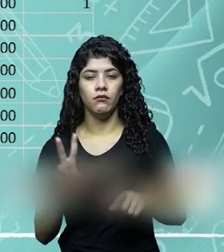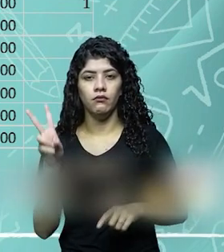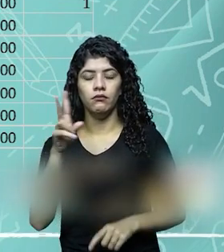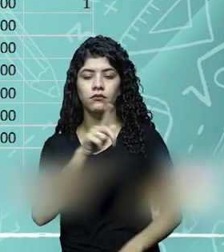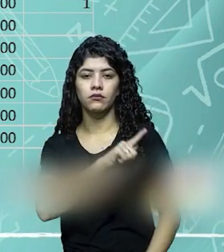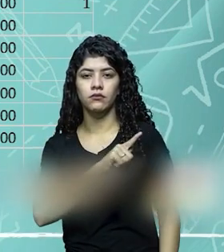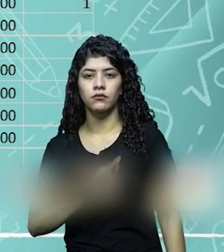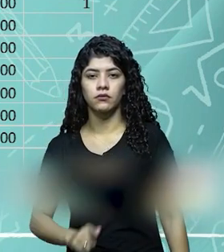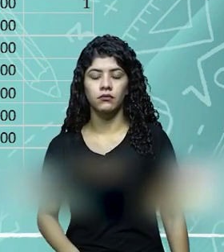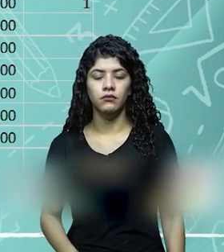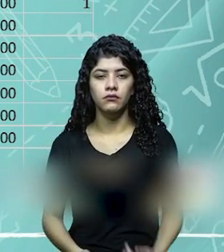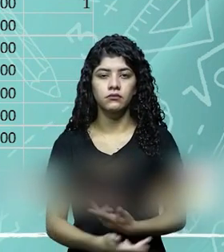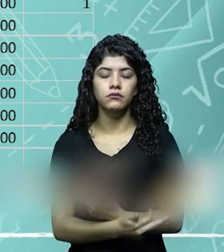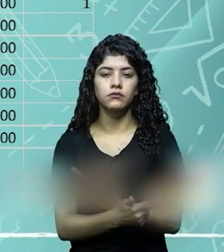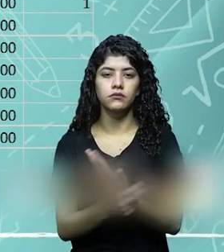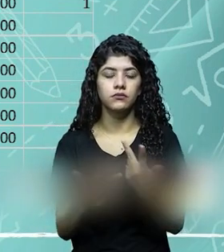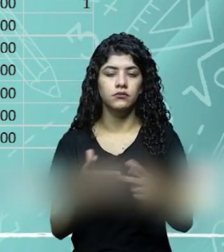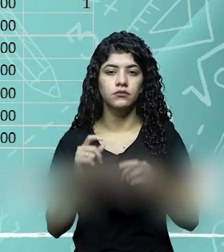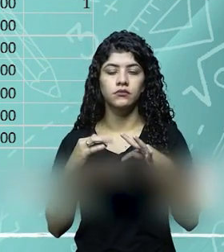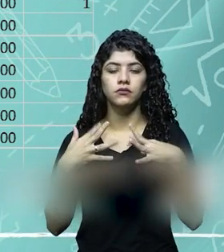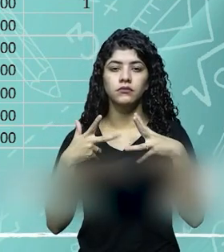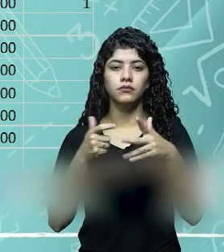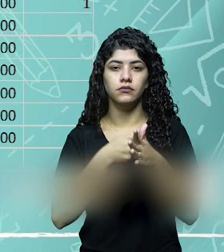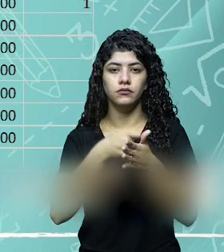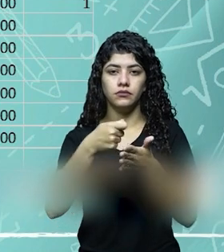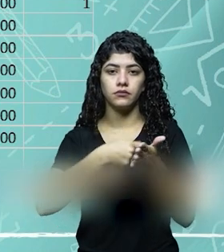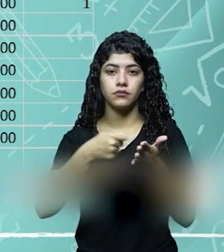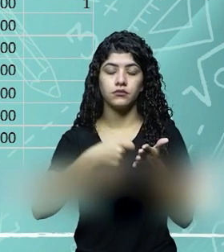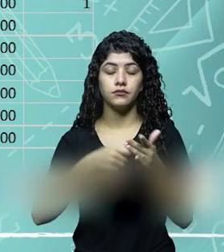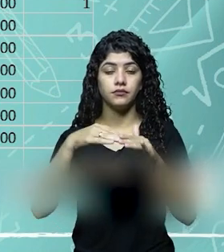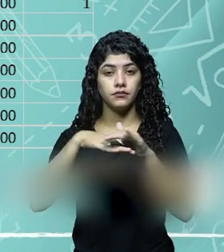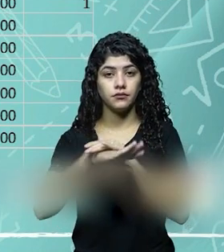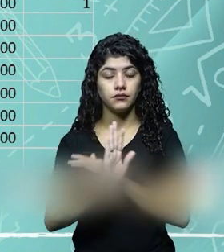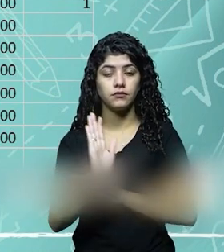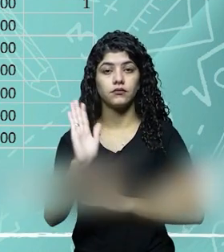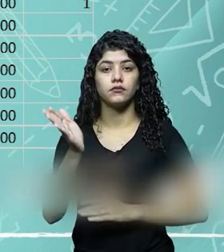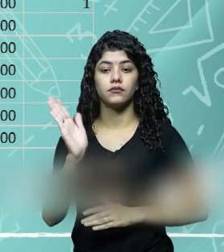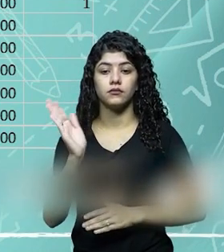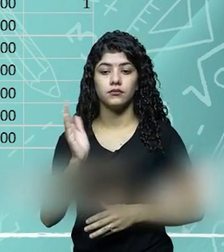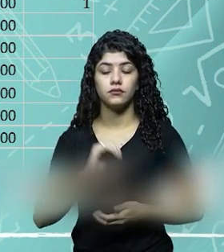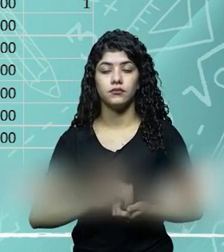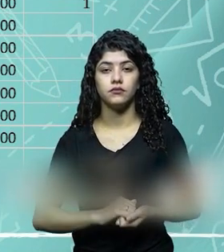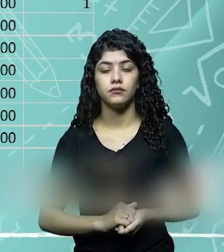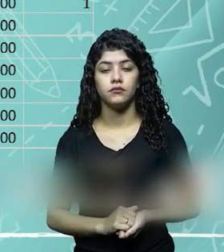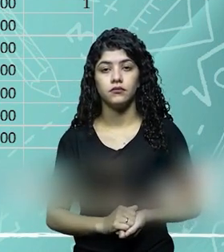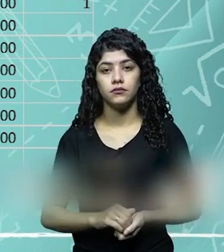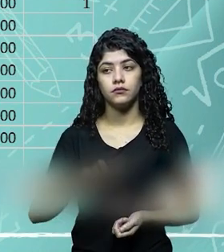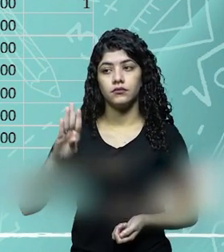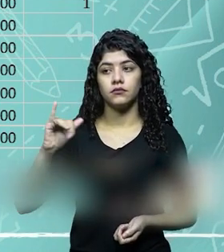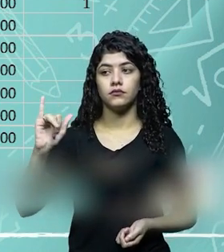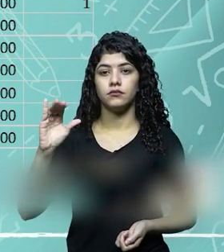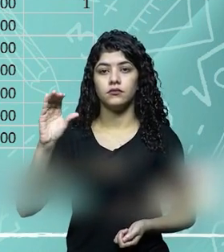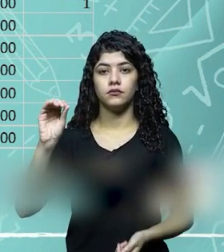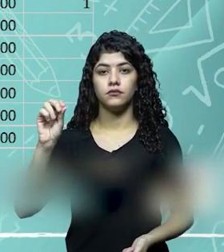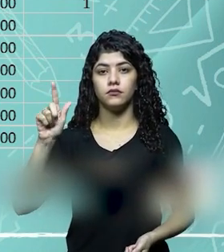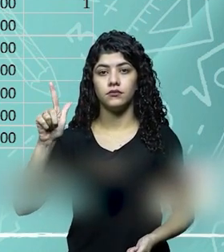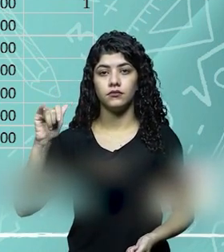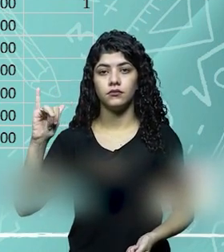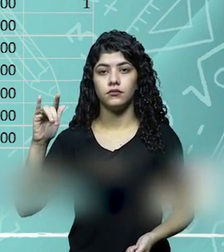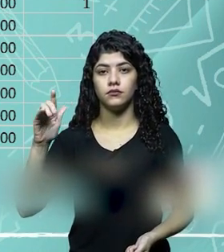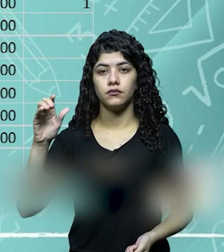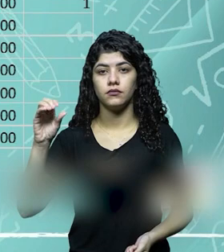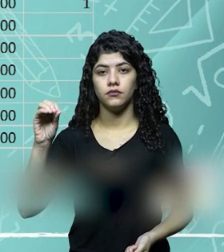governamentais, enfim, tudo isso foi registrado aqui na conta de estoques, do grupo de estoques, a conta ativo biológico para produção,